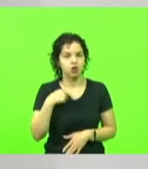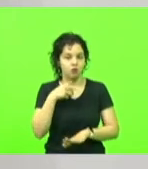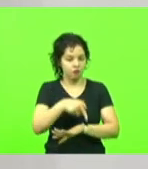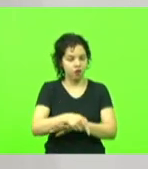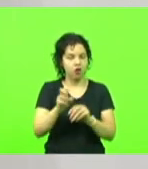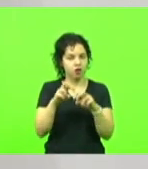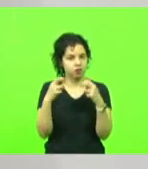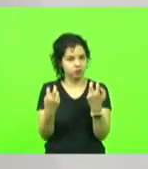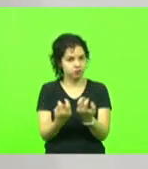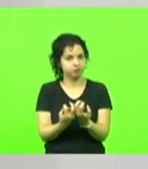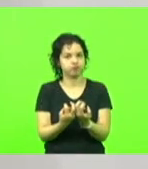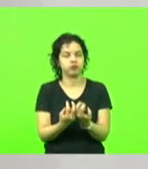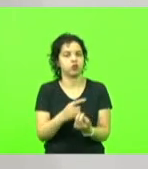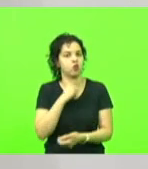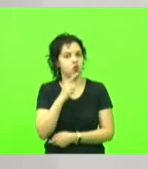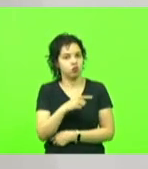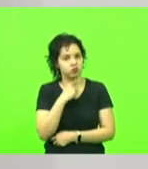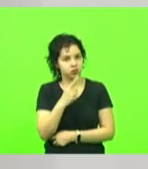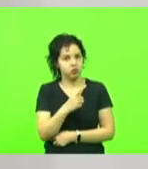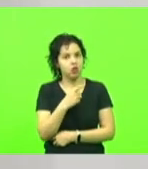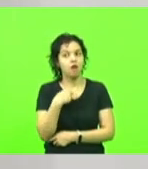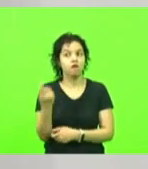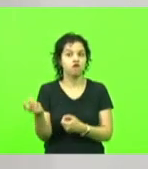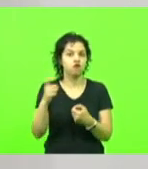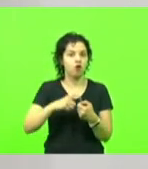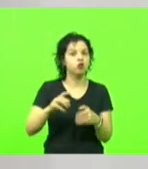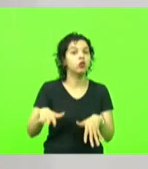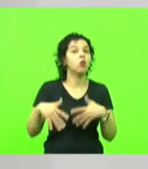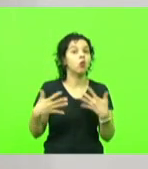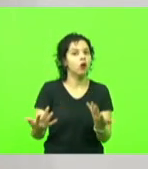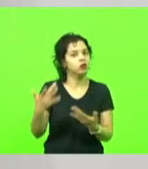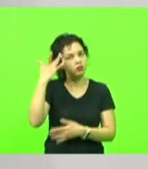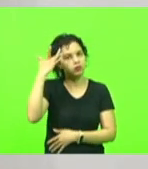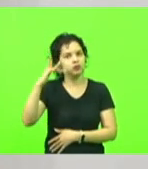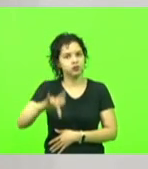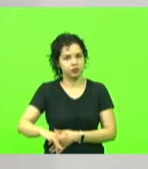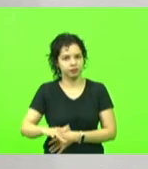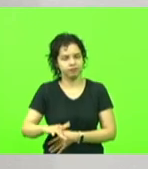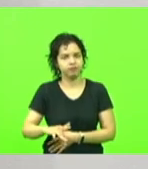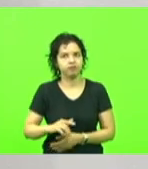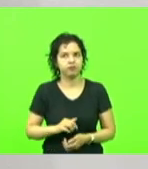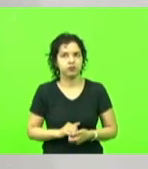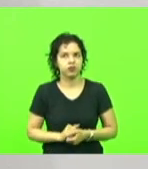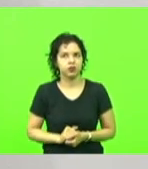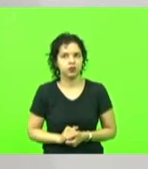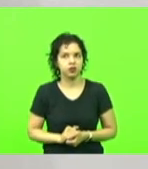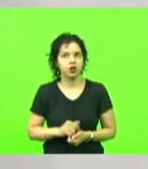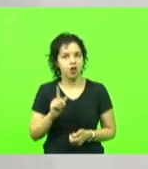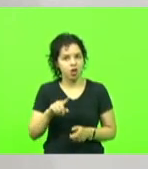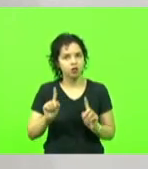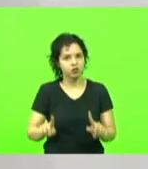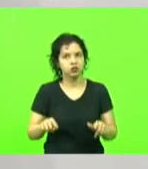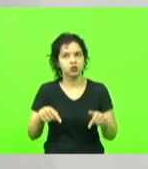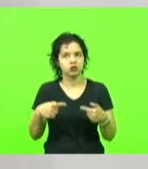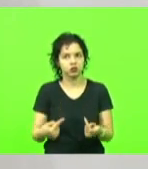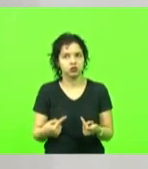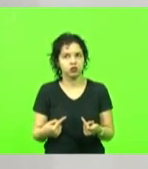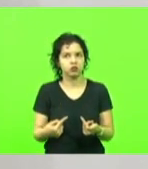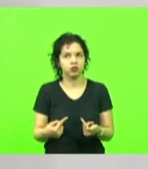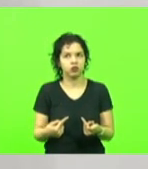Eu não sei quando eu volto, deputado Lima. E esse é o grande desafio que tem.